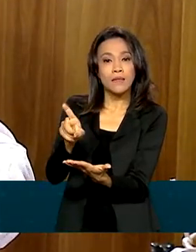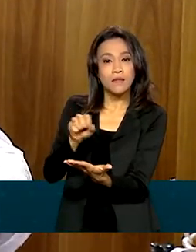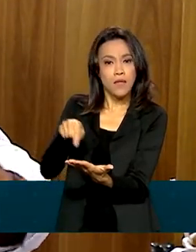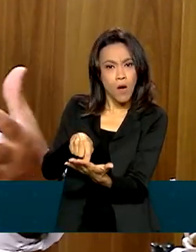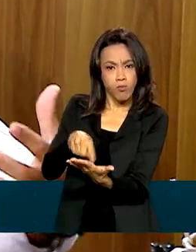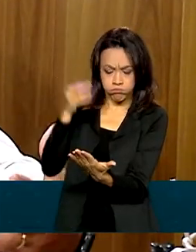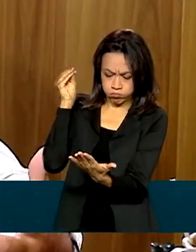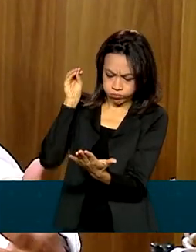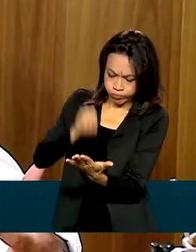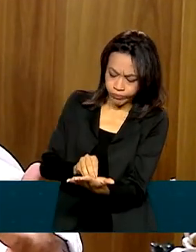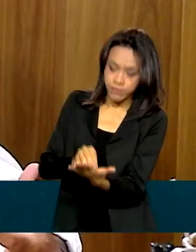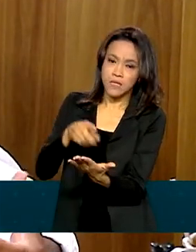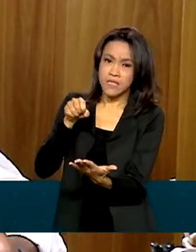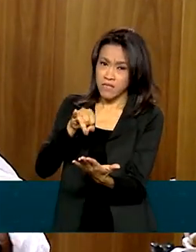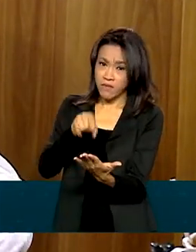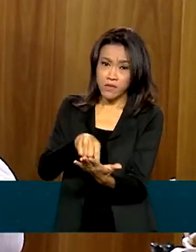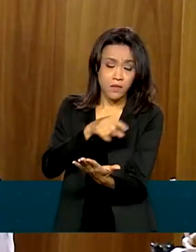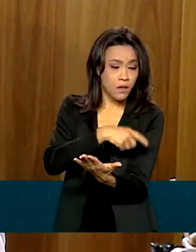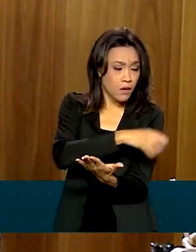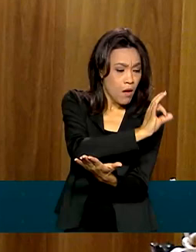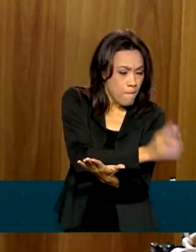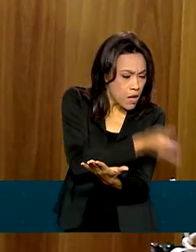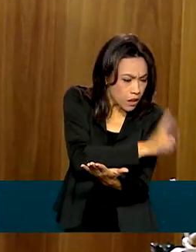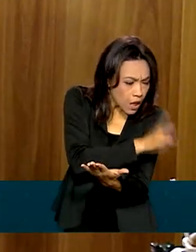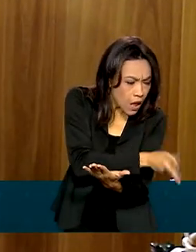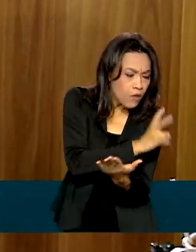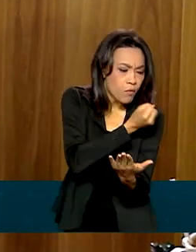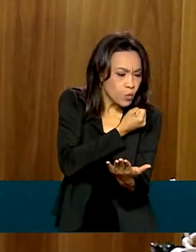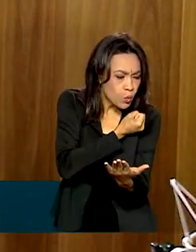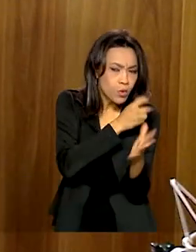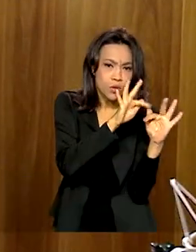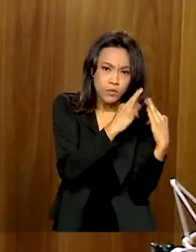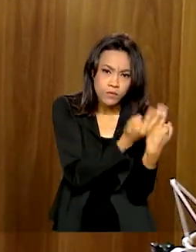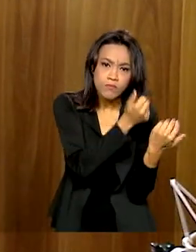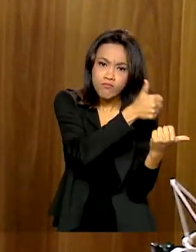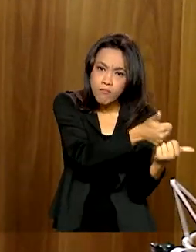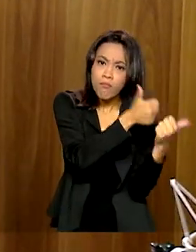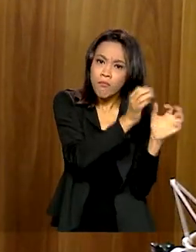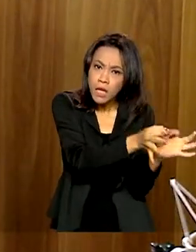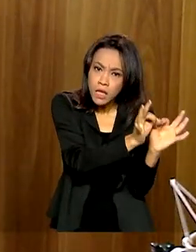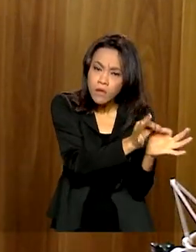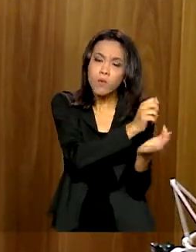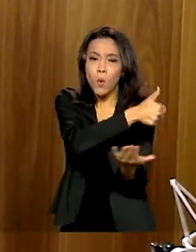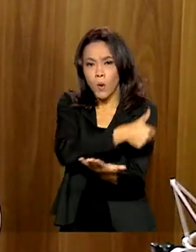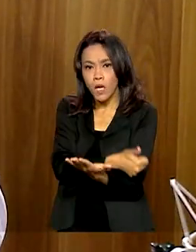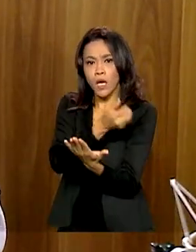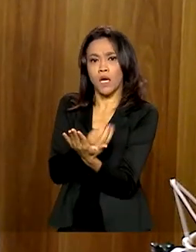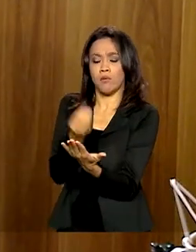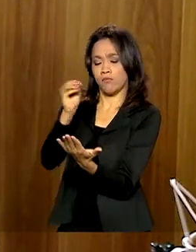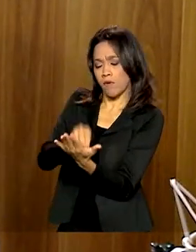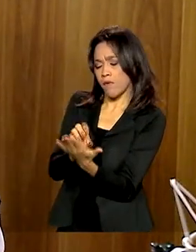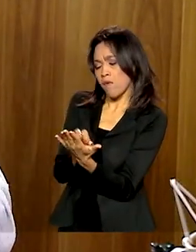modificação ali na sua composição familiar, pode sim ser feita a sua atualização direto na palma da mão por meio do celular.